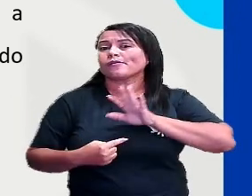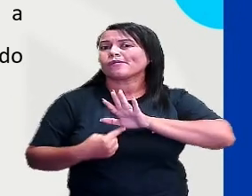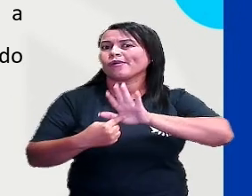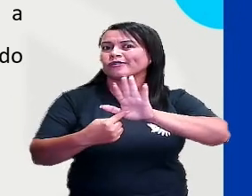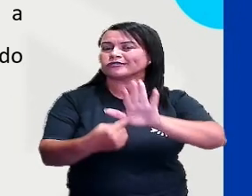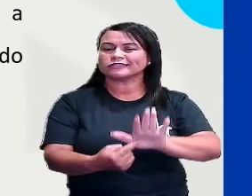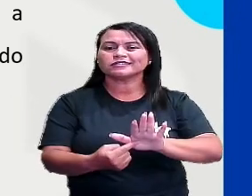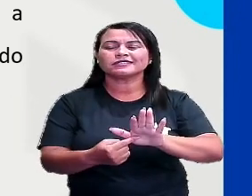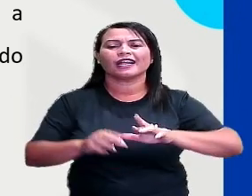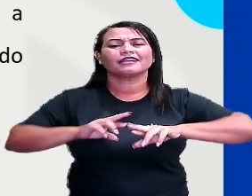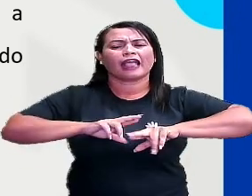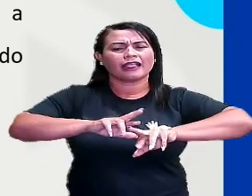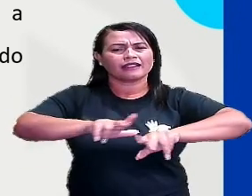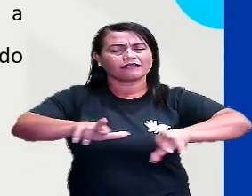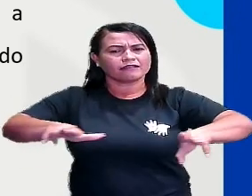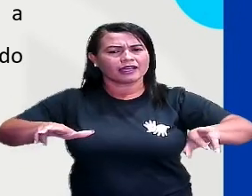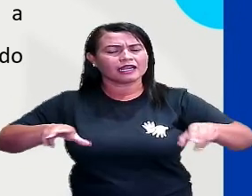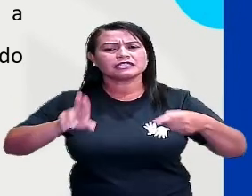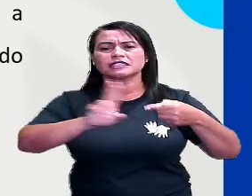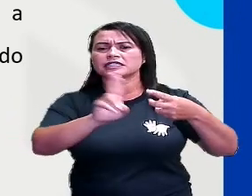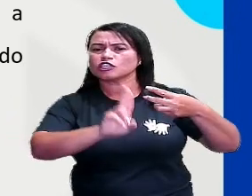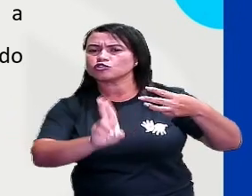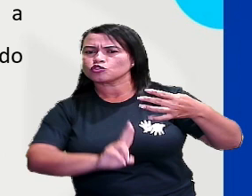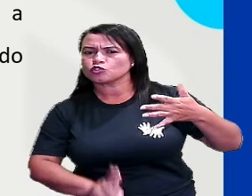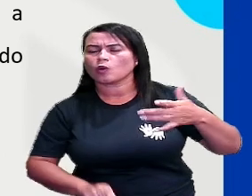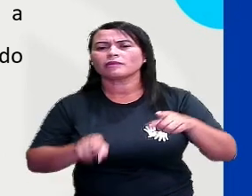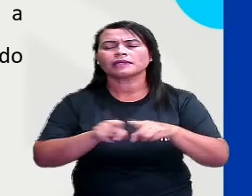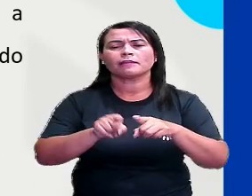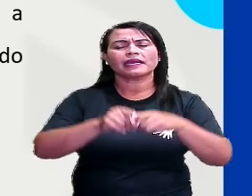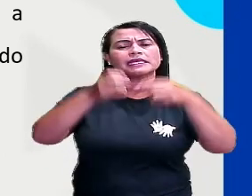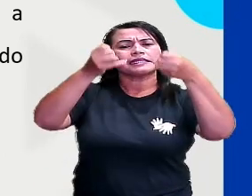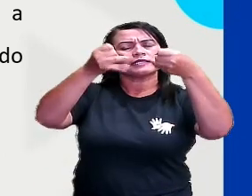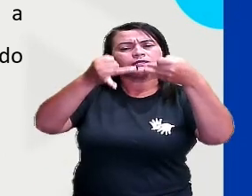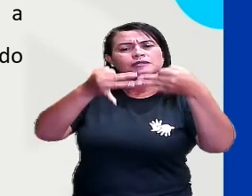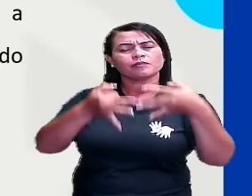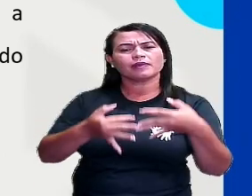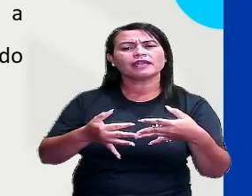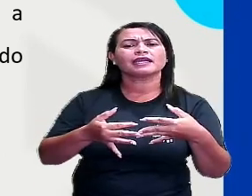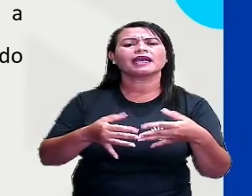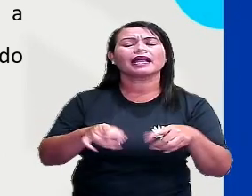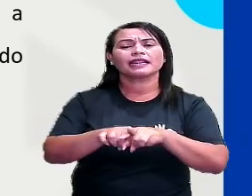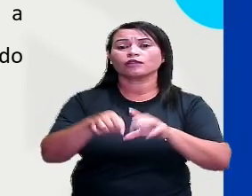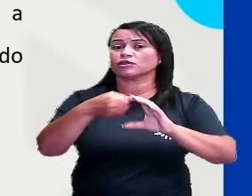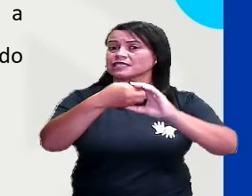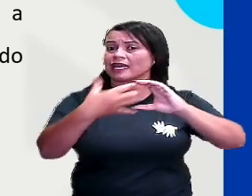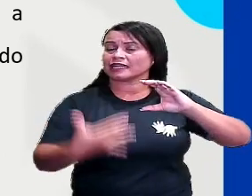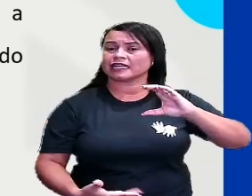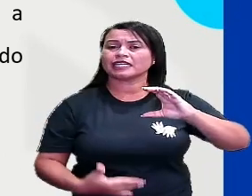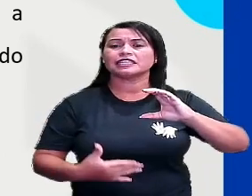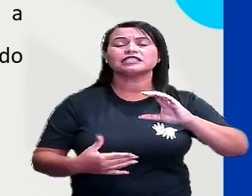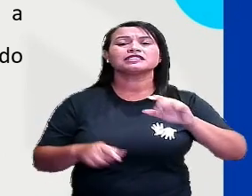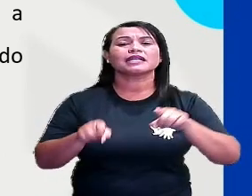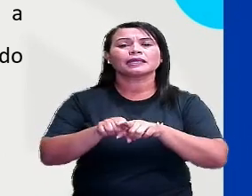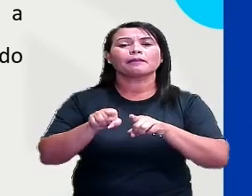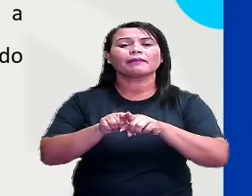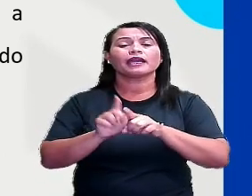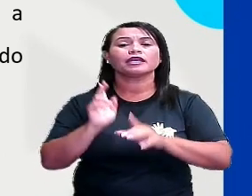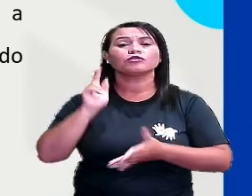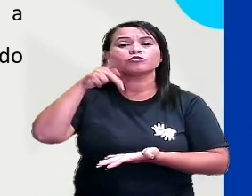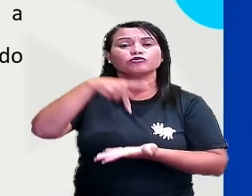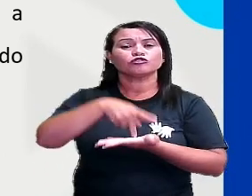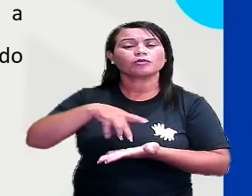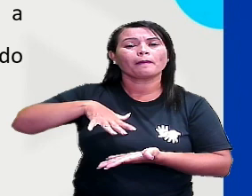disposições, nomeando-as. Descrever informalmente características de prisma, incluindo a